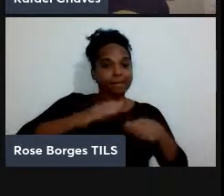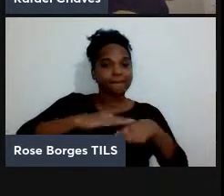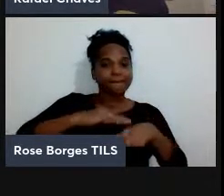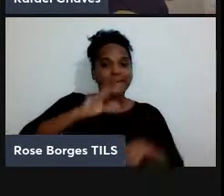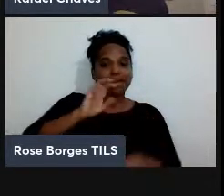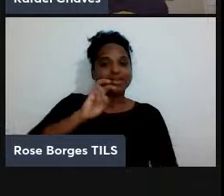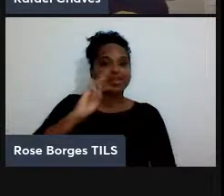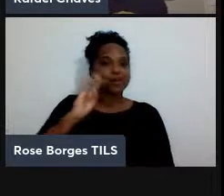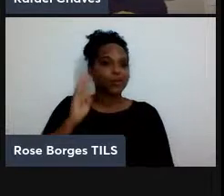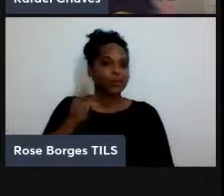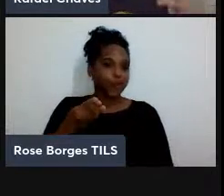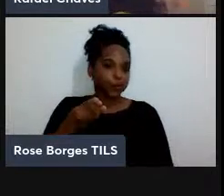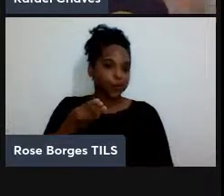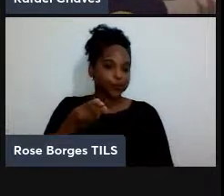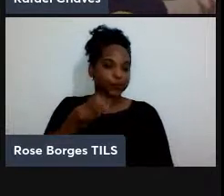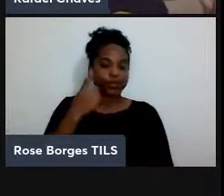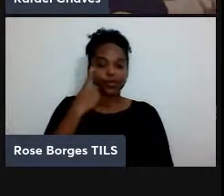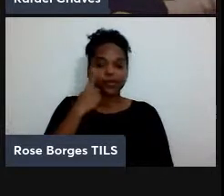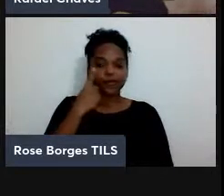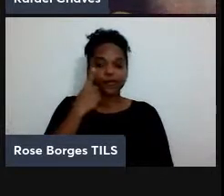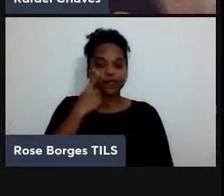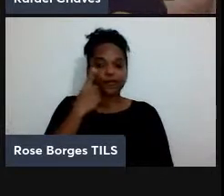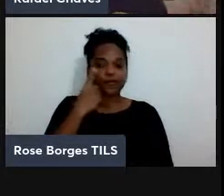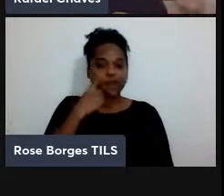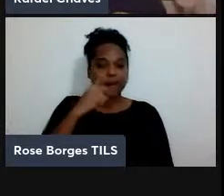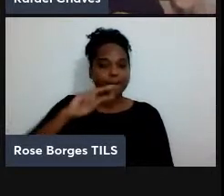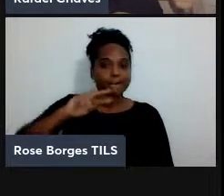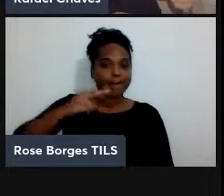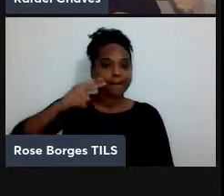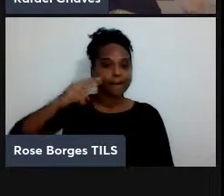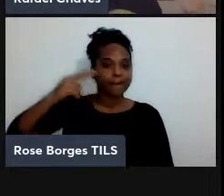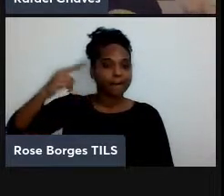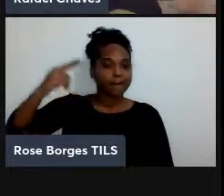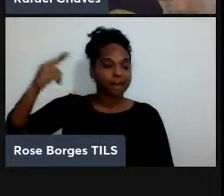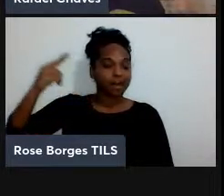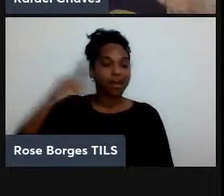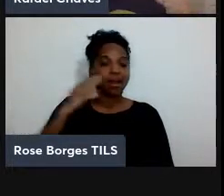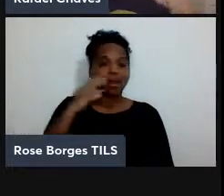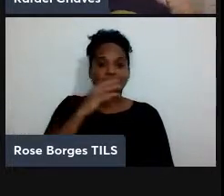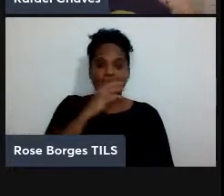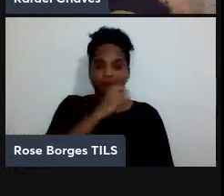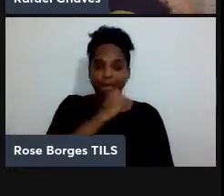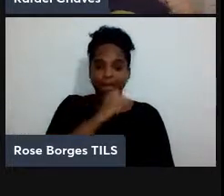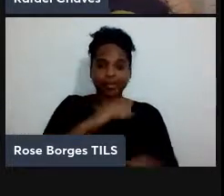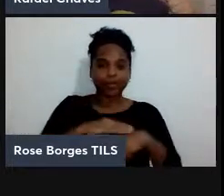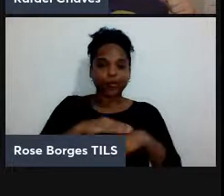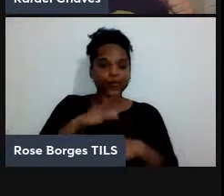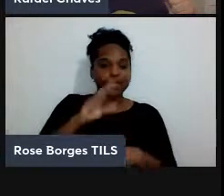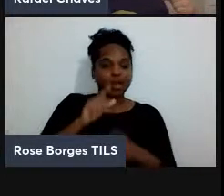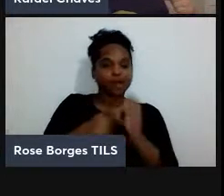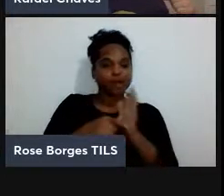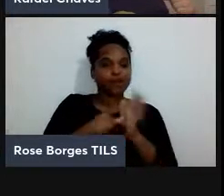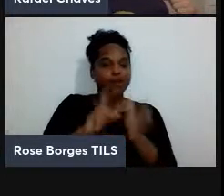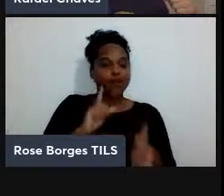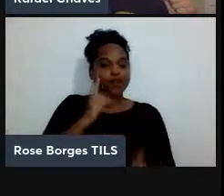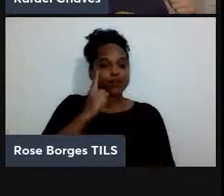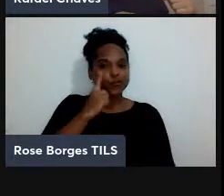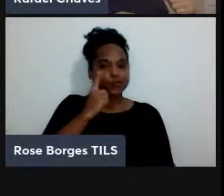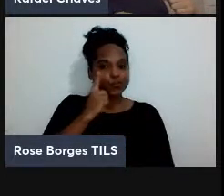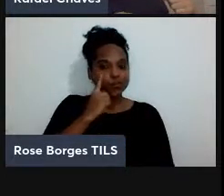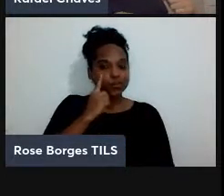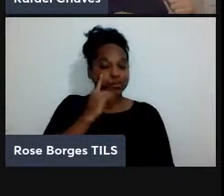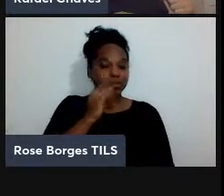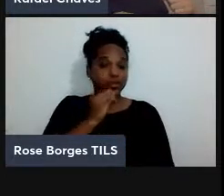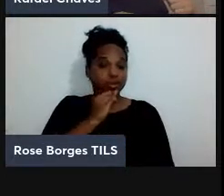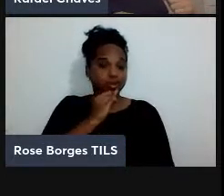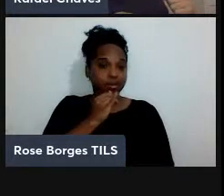gente vê que o crescimento realmente está sendo exponencial e muito mais rápido do que a gente antevia até pouco tempo atrás então por exemplo aqui é